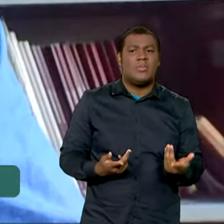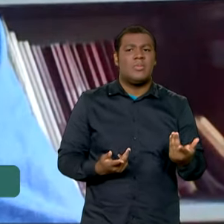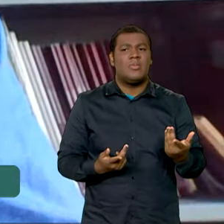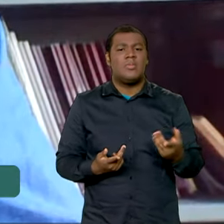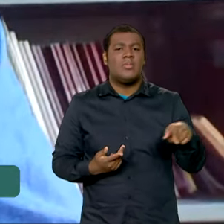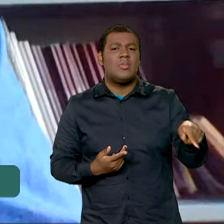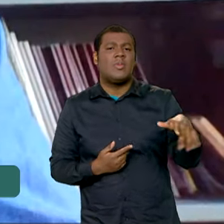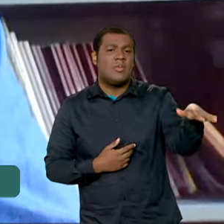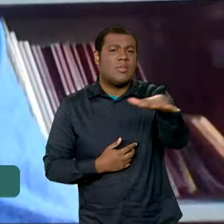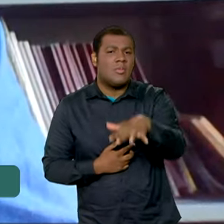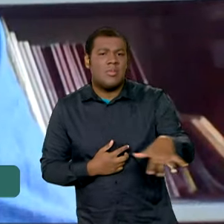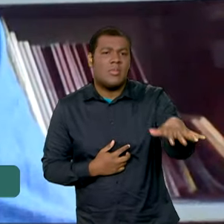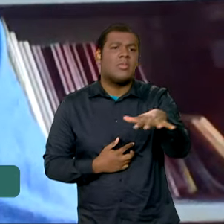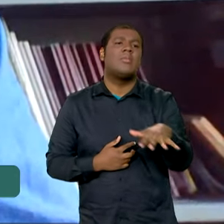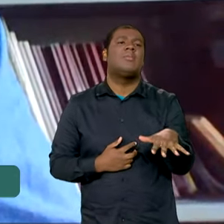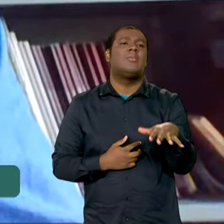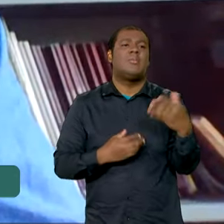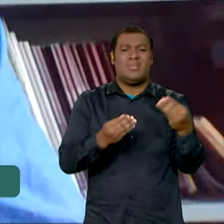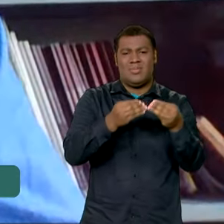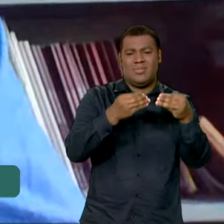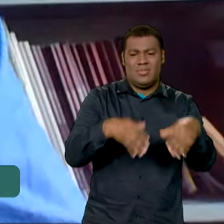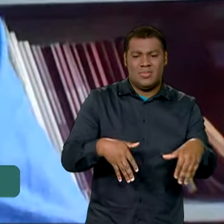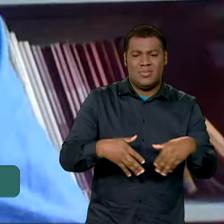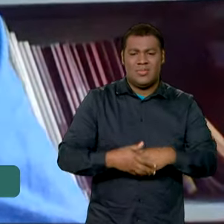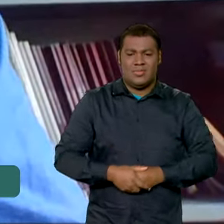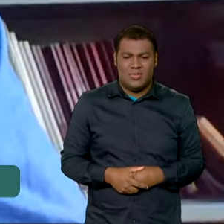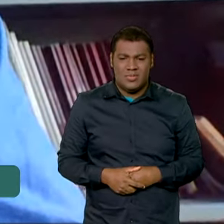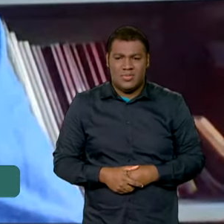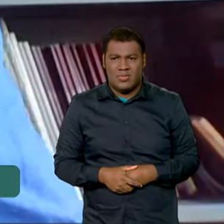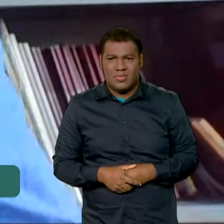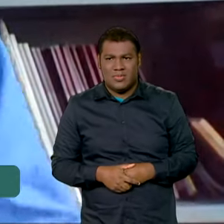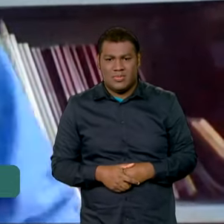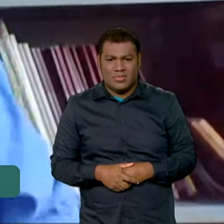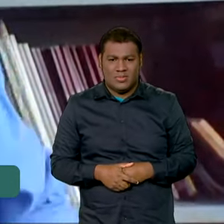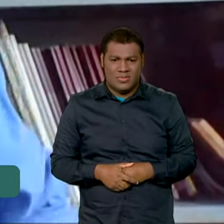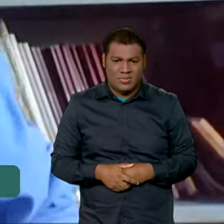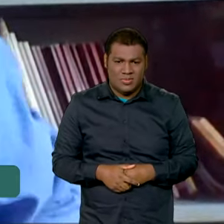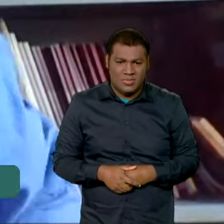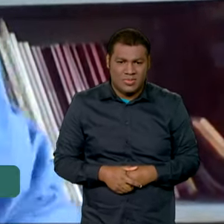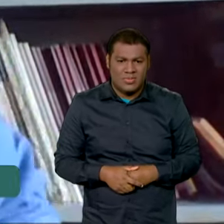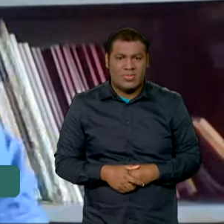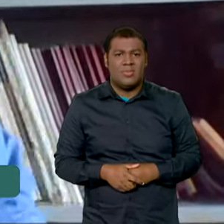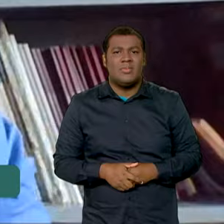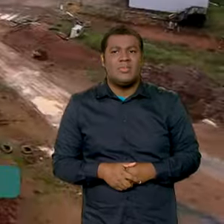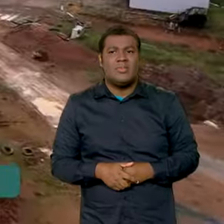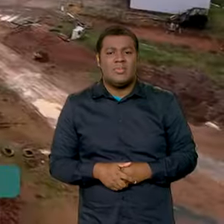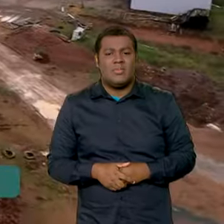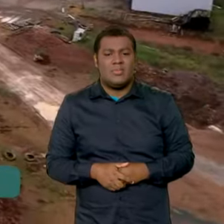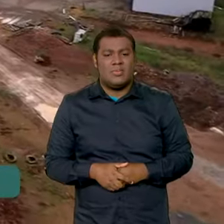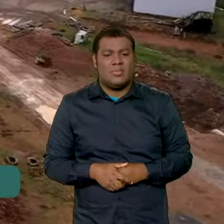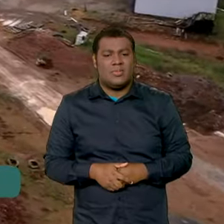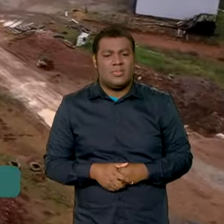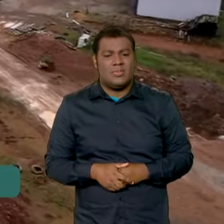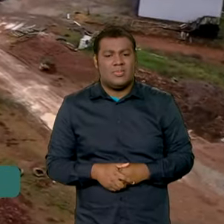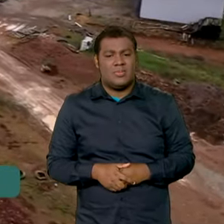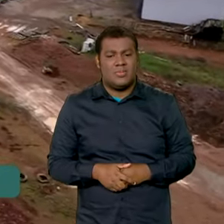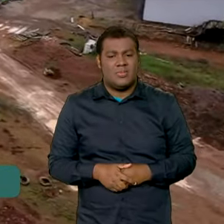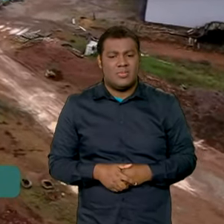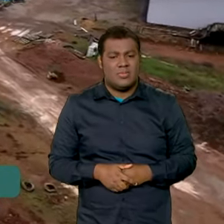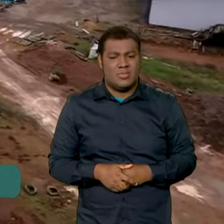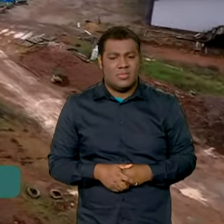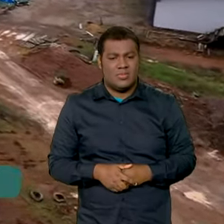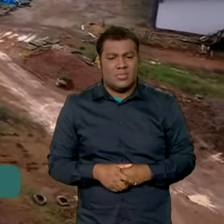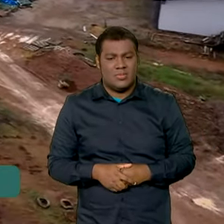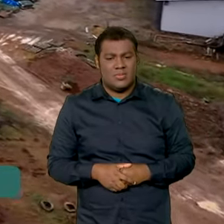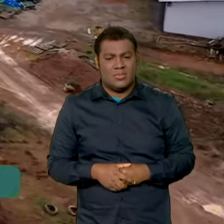nessas áreas que tiveram danos, os danos mais contundentes. Então, que tipo